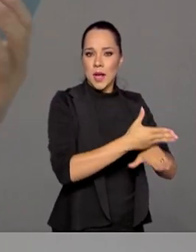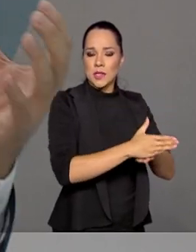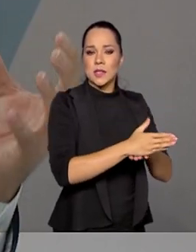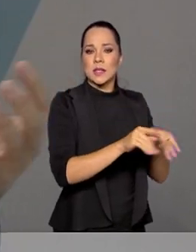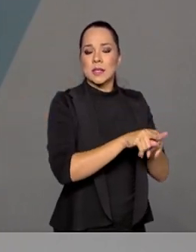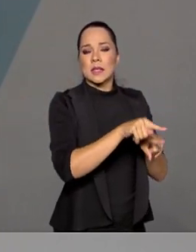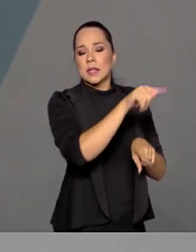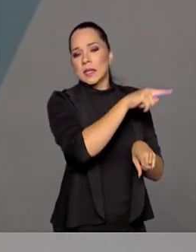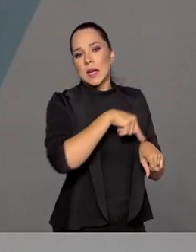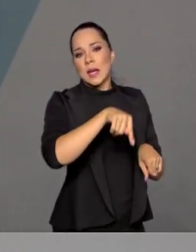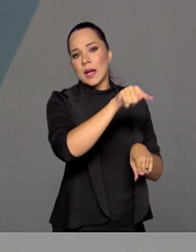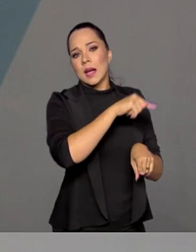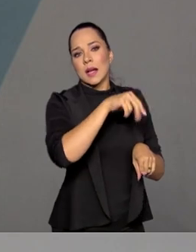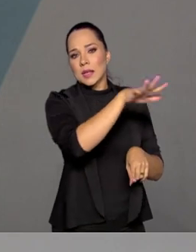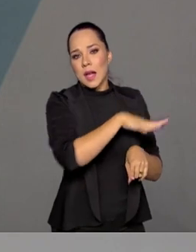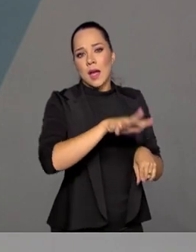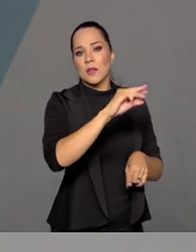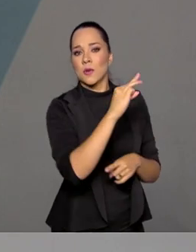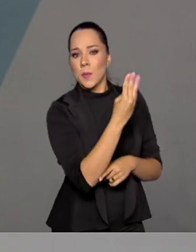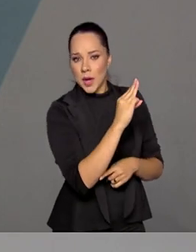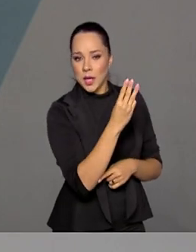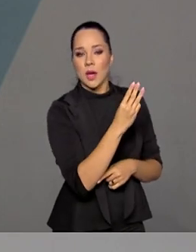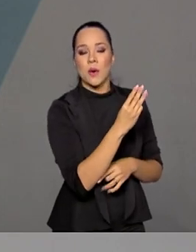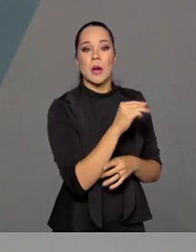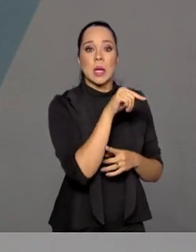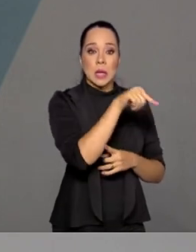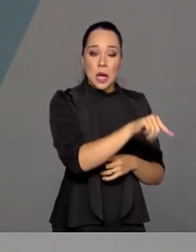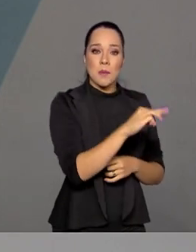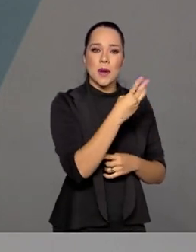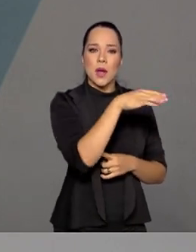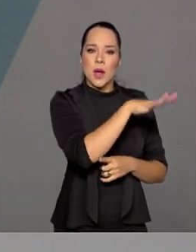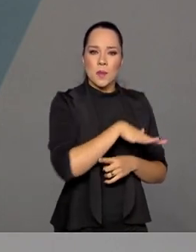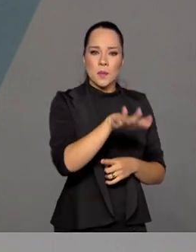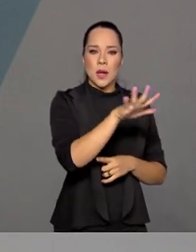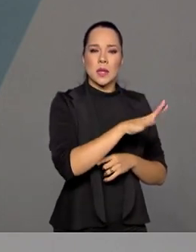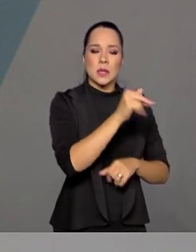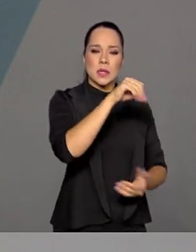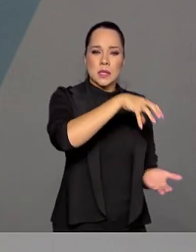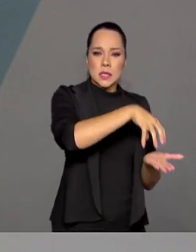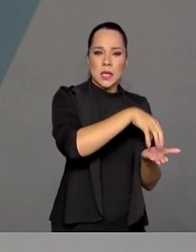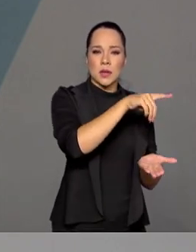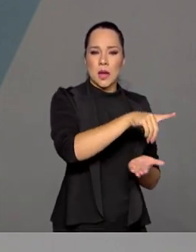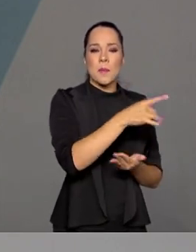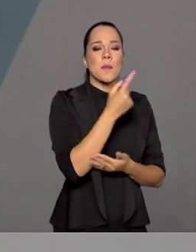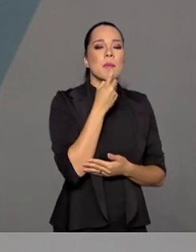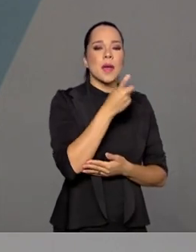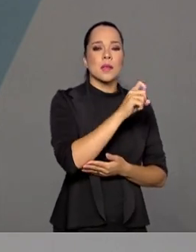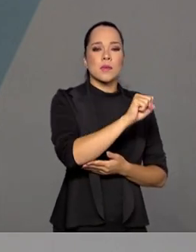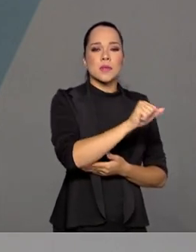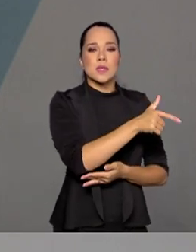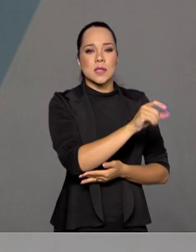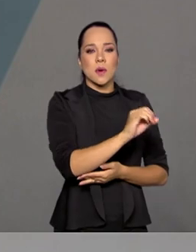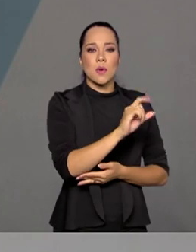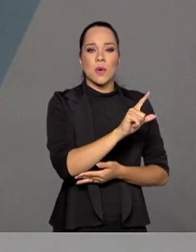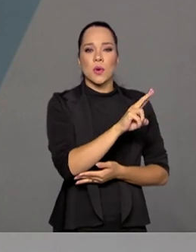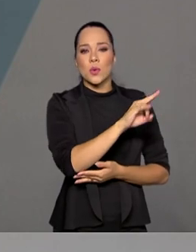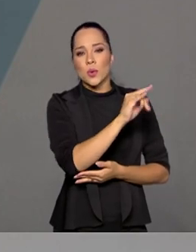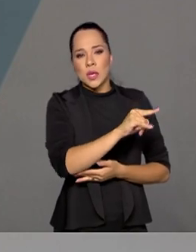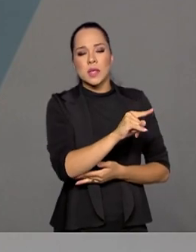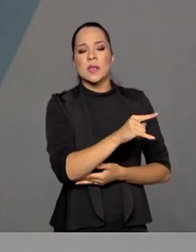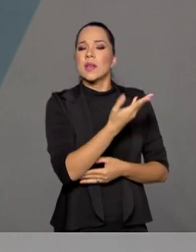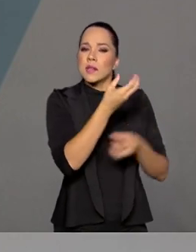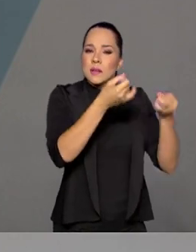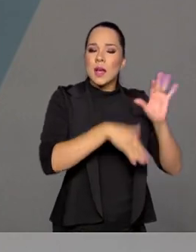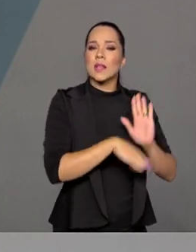também, nessa região de Alcântara. Alcântara fica na região metropolitana de São Luís, Queria que o senhor falasse um pouquinho desse programa de